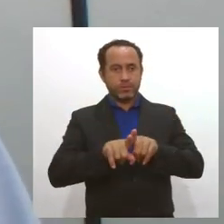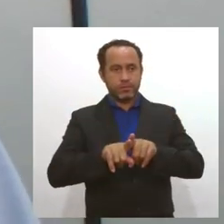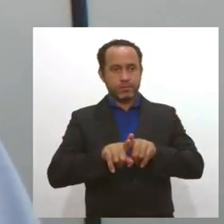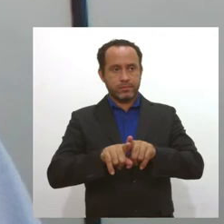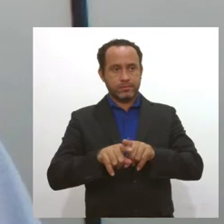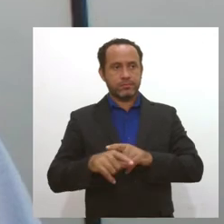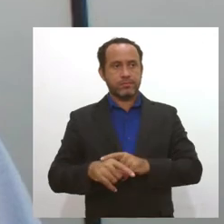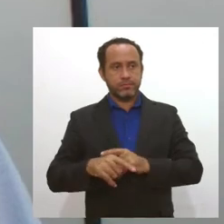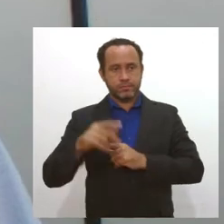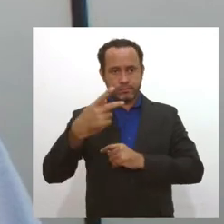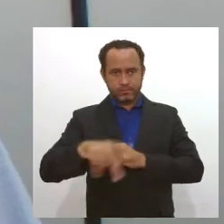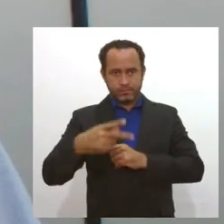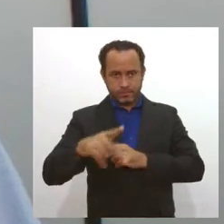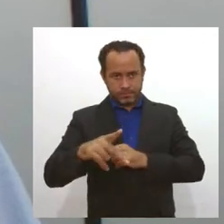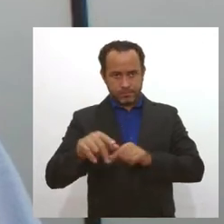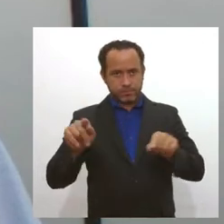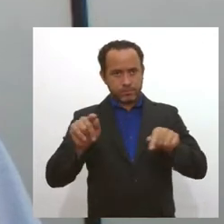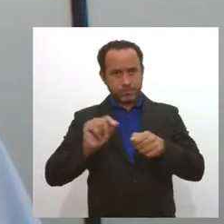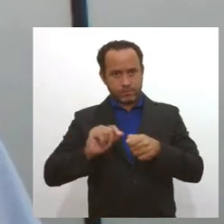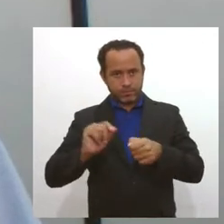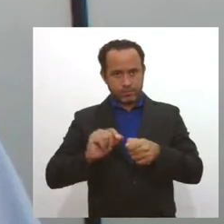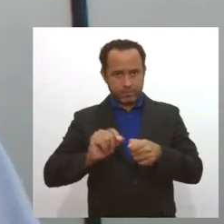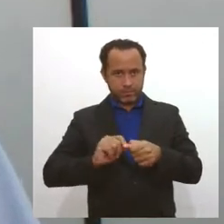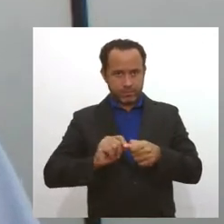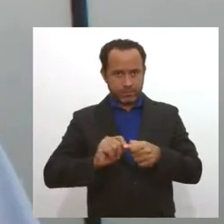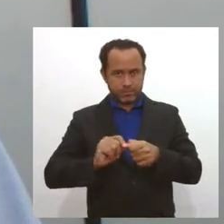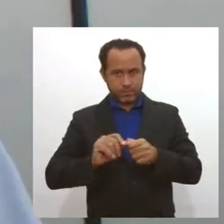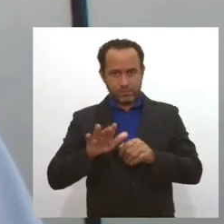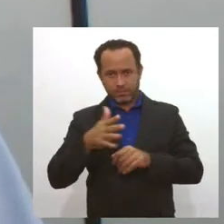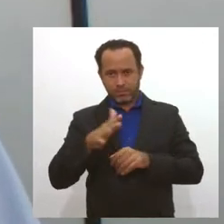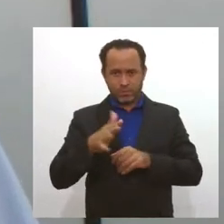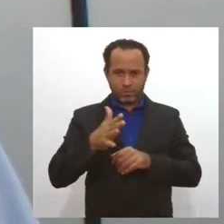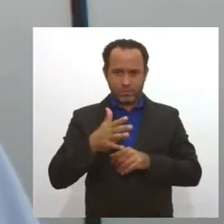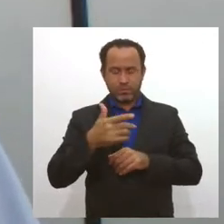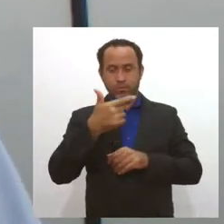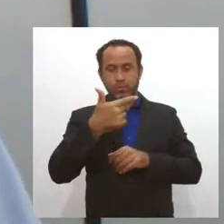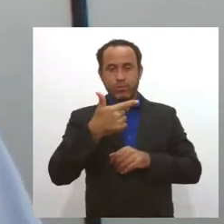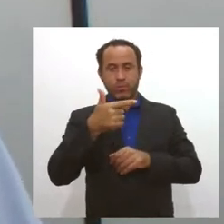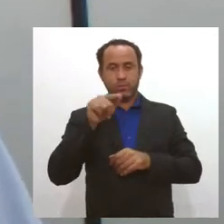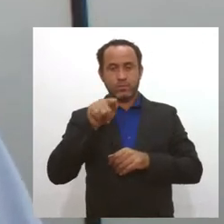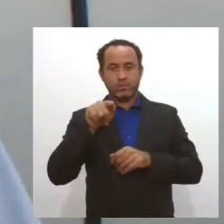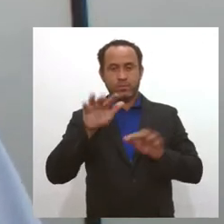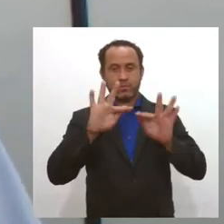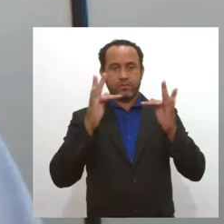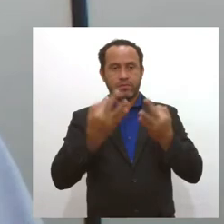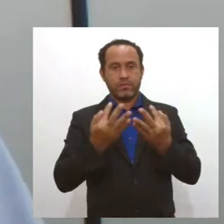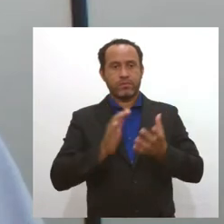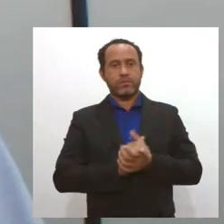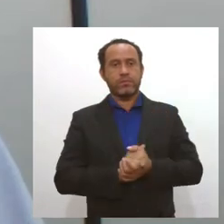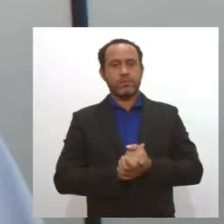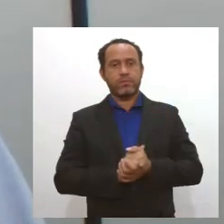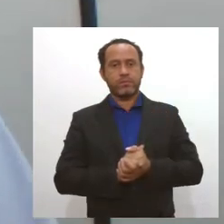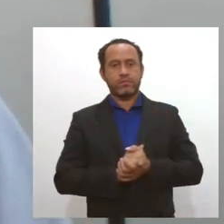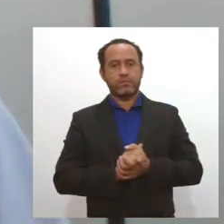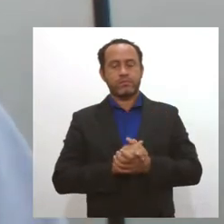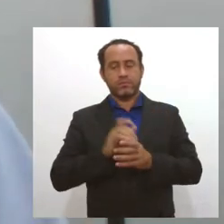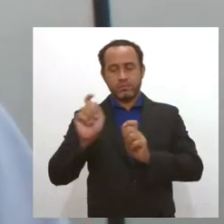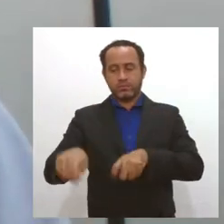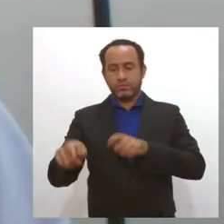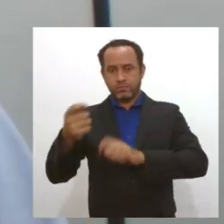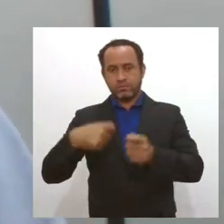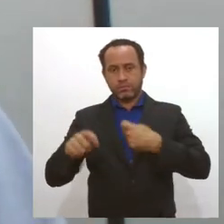nele se está estabelecido aproximadamente quase 2 mil famílias de pequenos produtores que